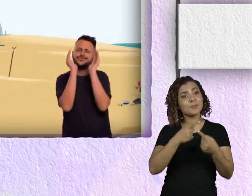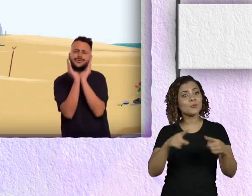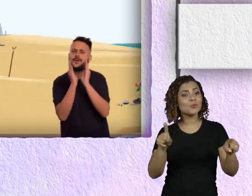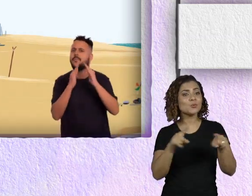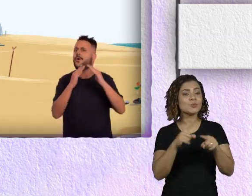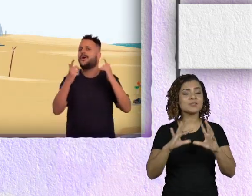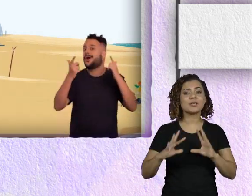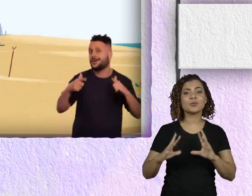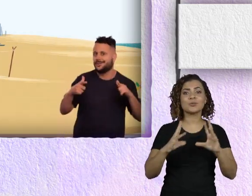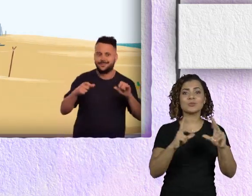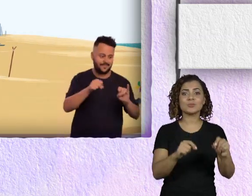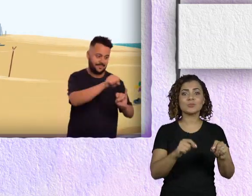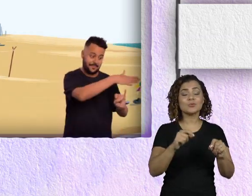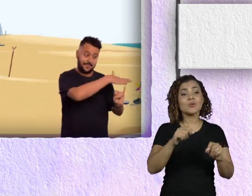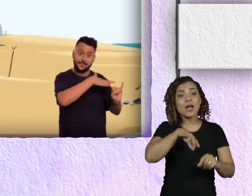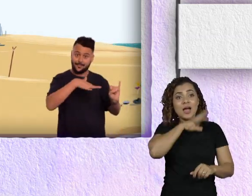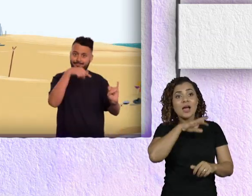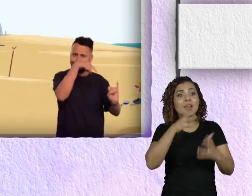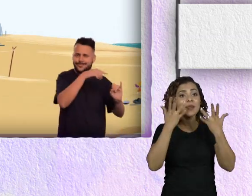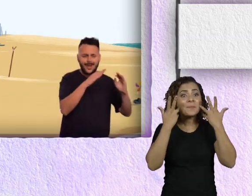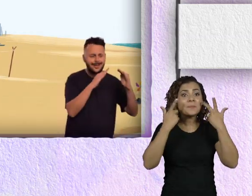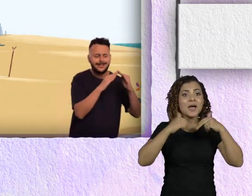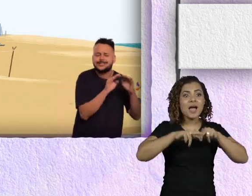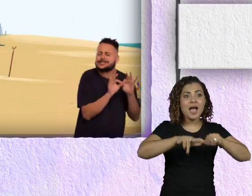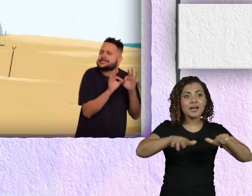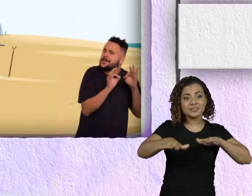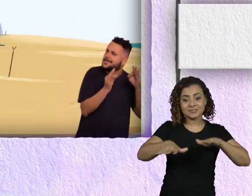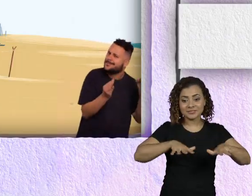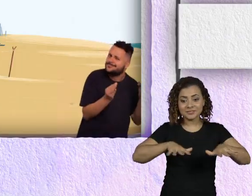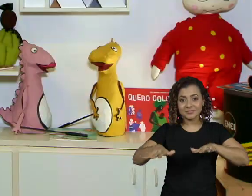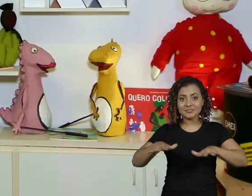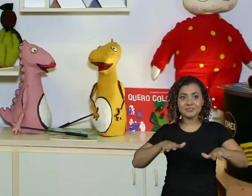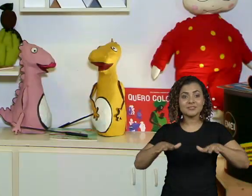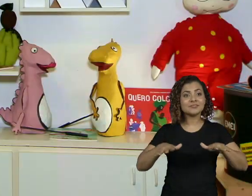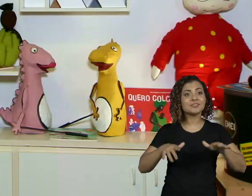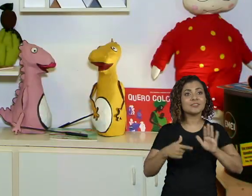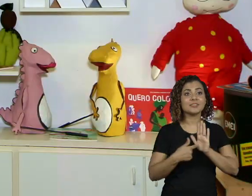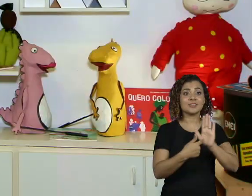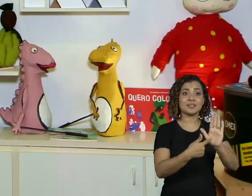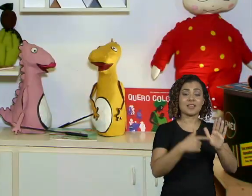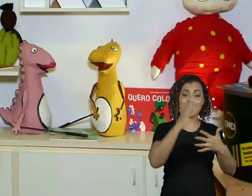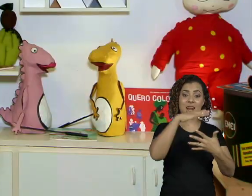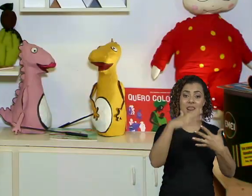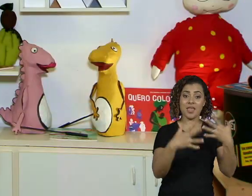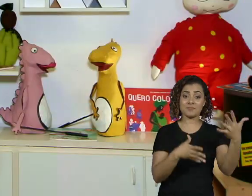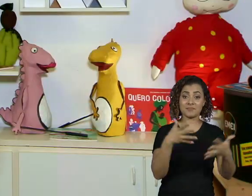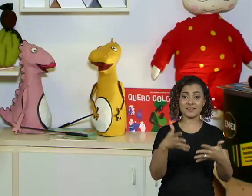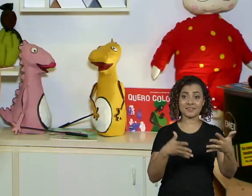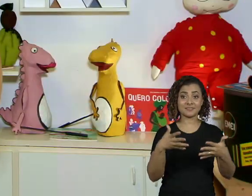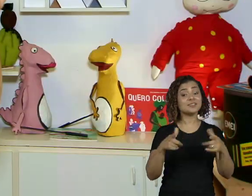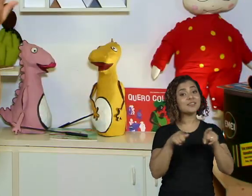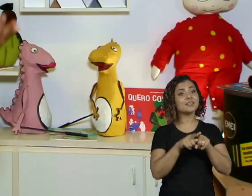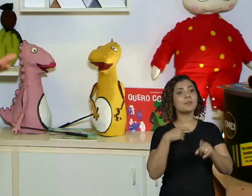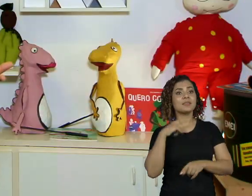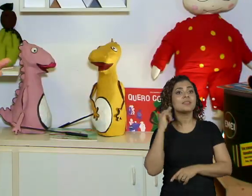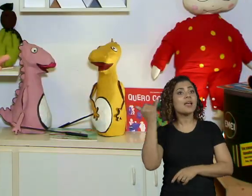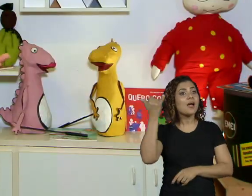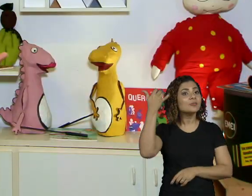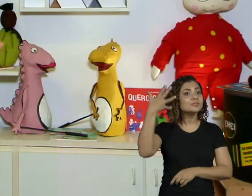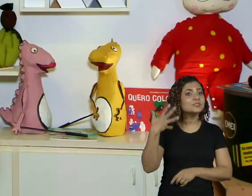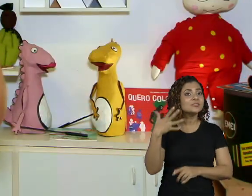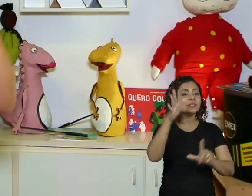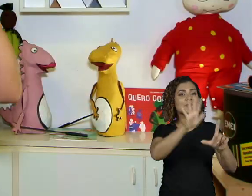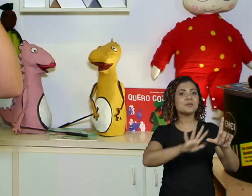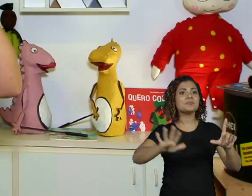os animais e os personagens se mexem, a gente coloca libras e a gente faz a descrição das